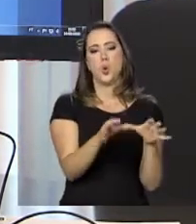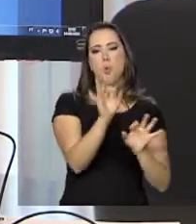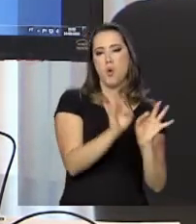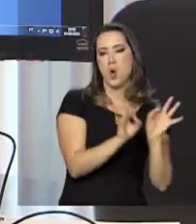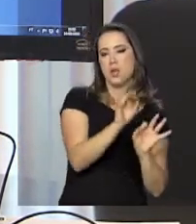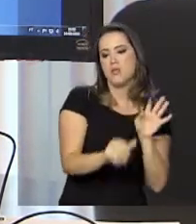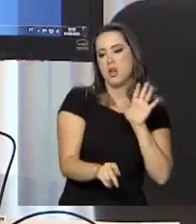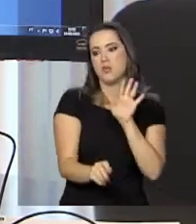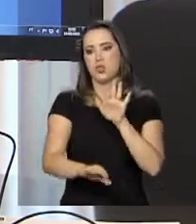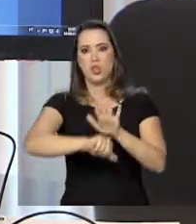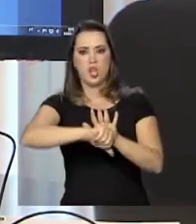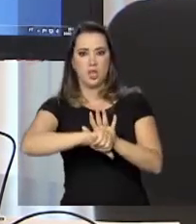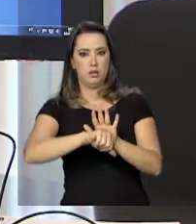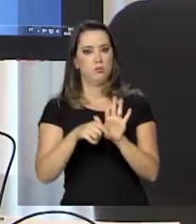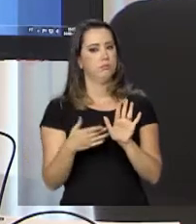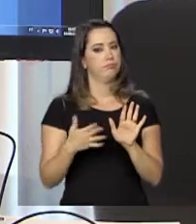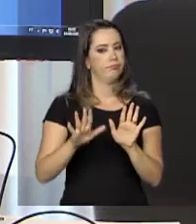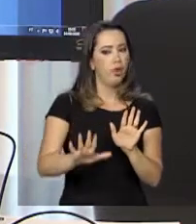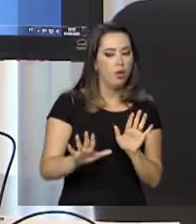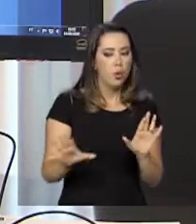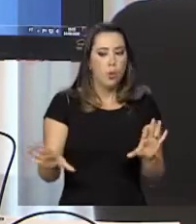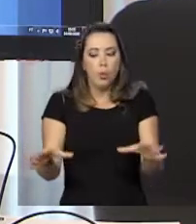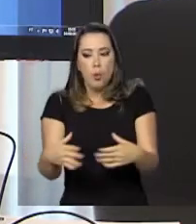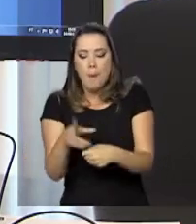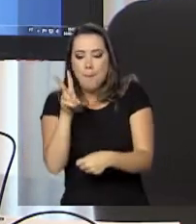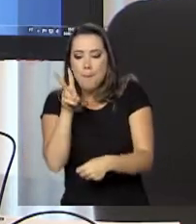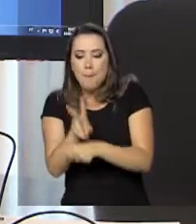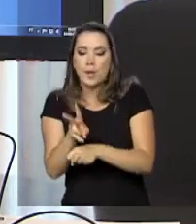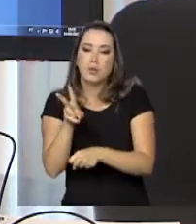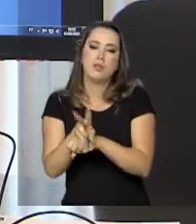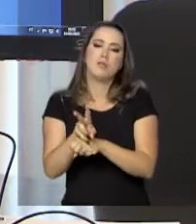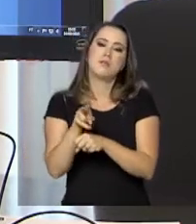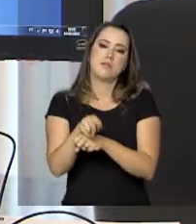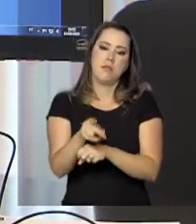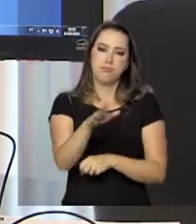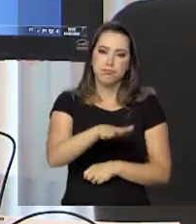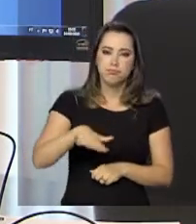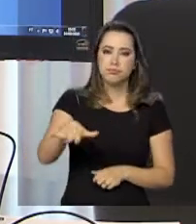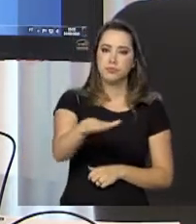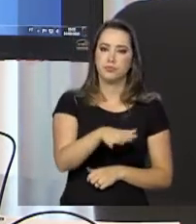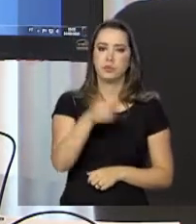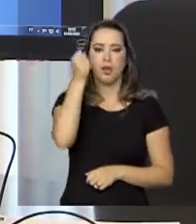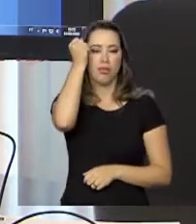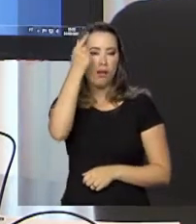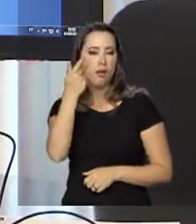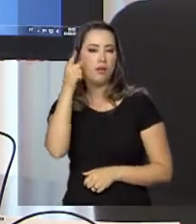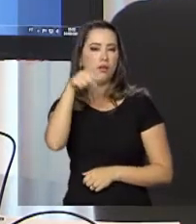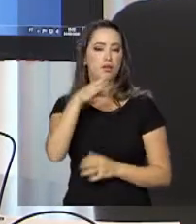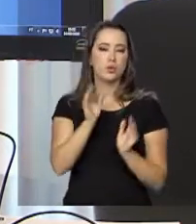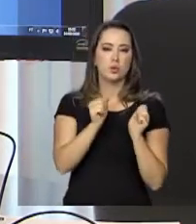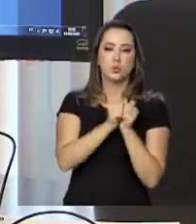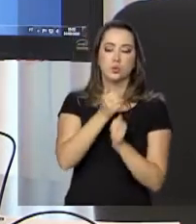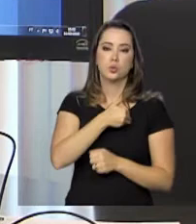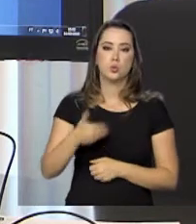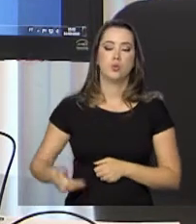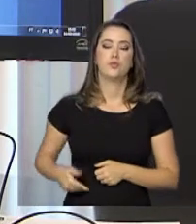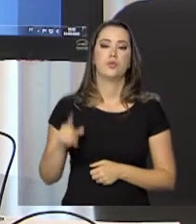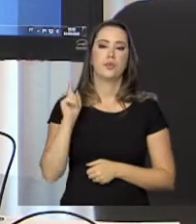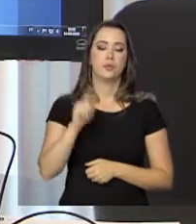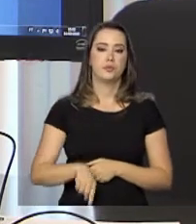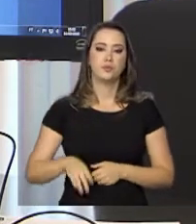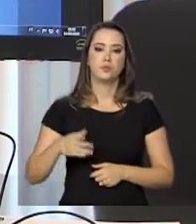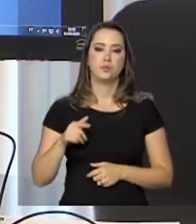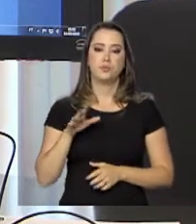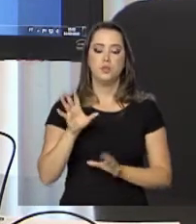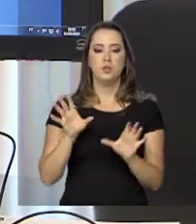por facções criminosas organizadas. Enfim, a ideia da ação e como o governo tem agido é para que